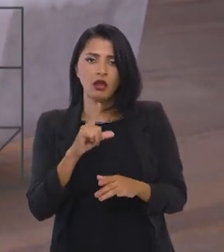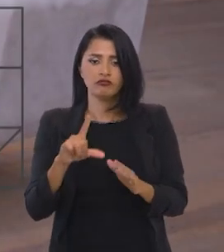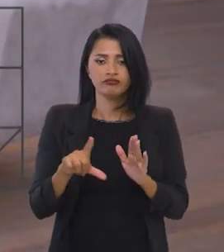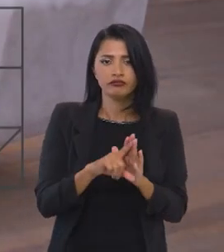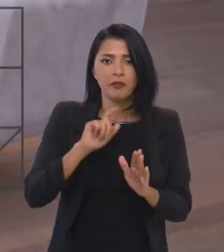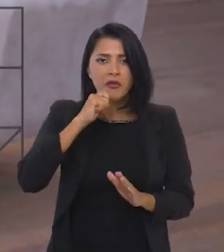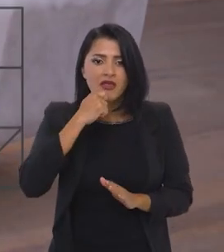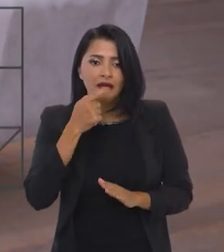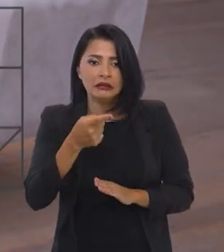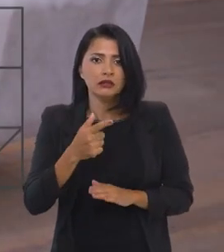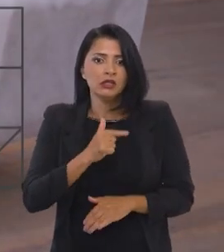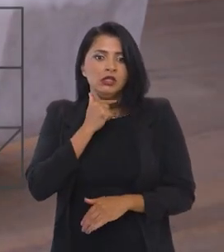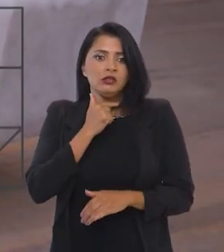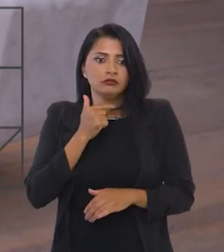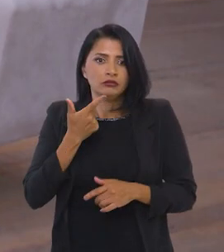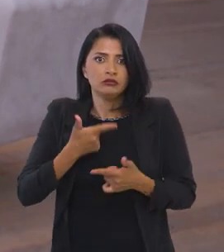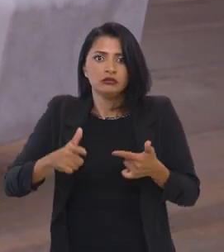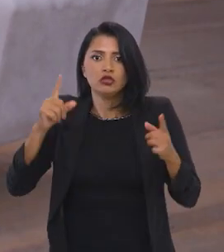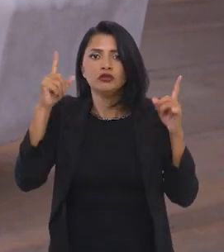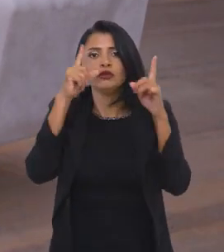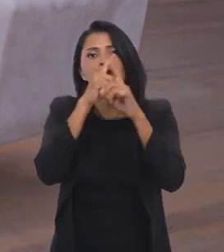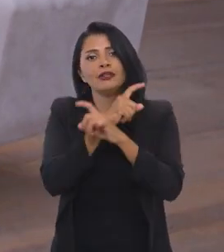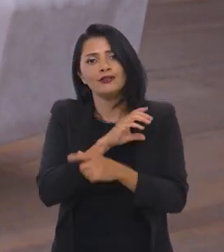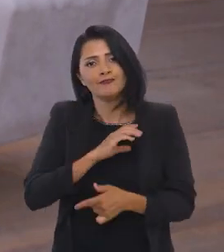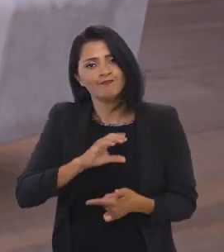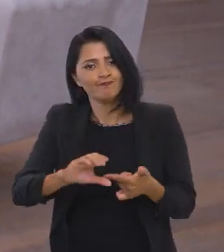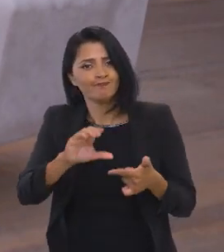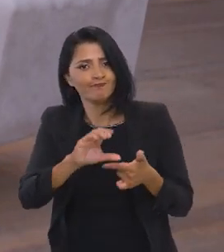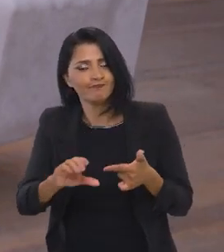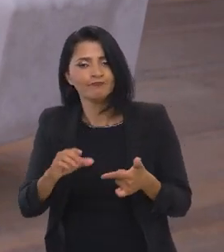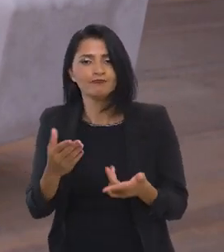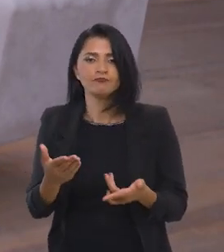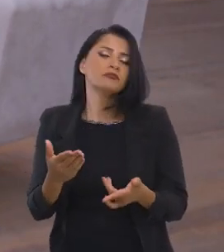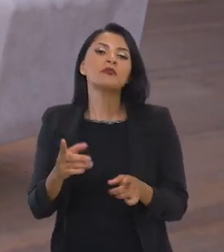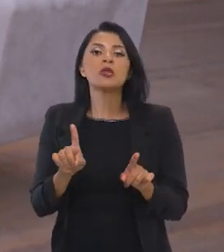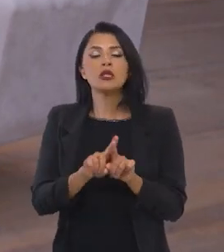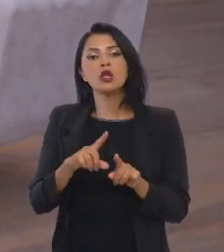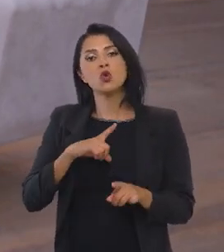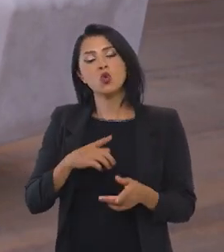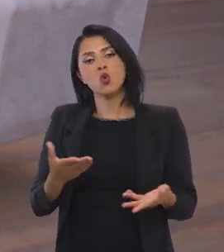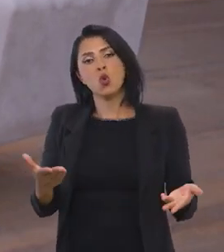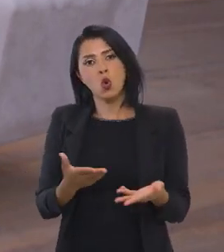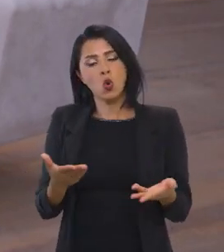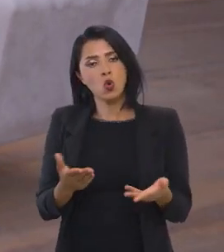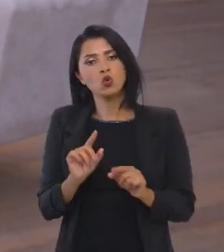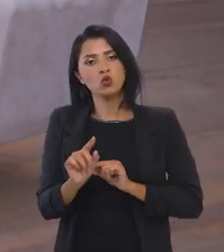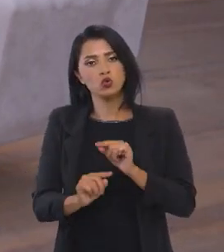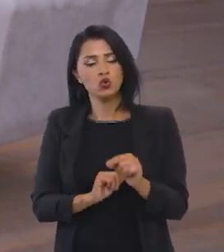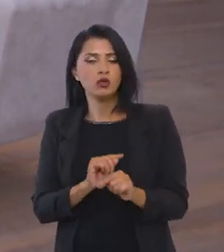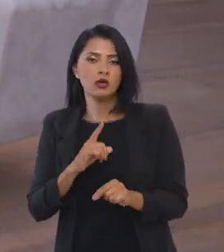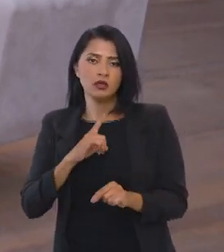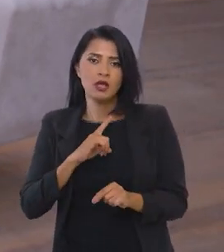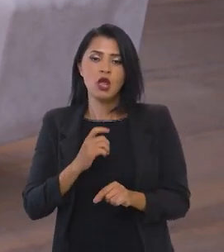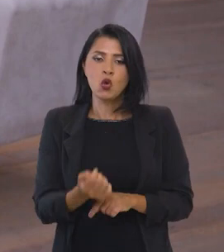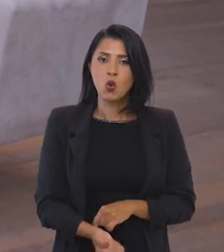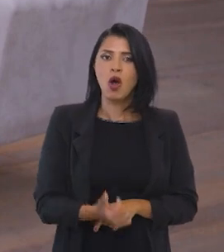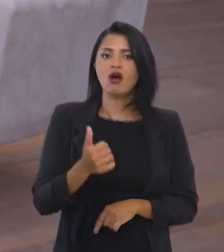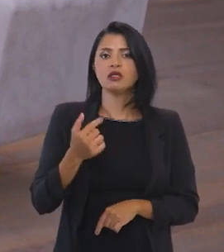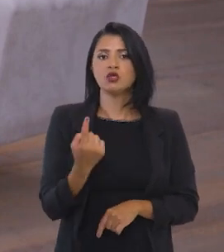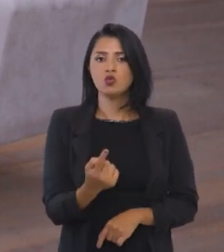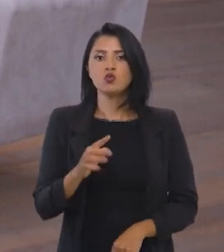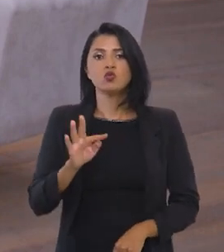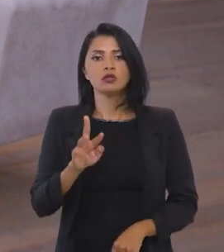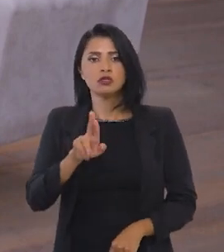que tem uma rede de padarias e que passou por uma crise. Então nós vemos hoje, por exemplo, que nós temos